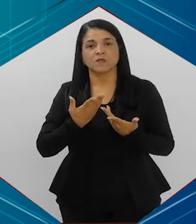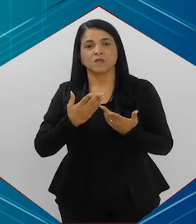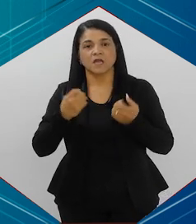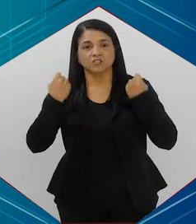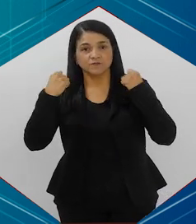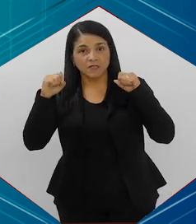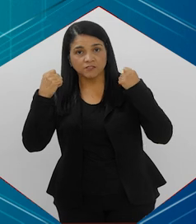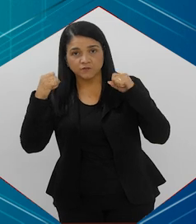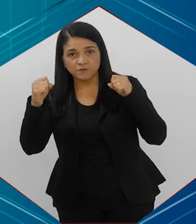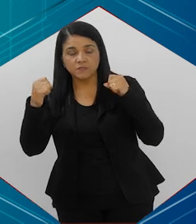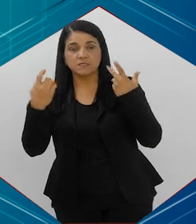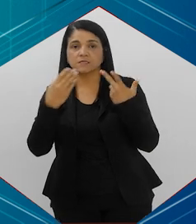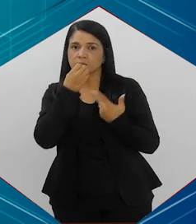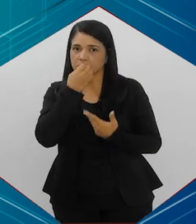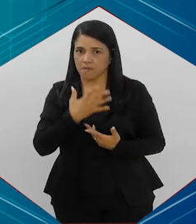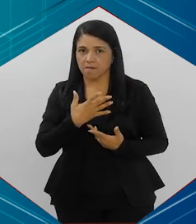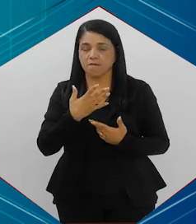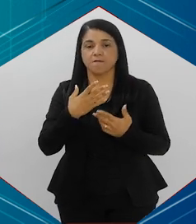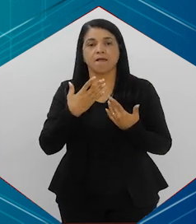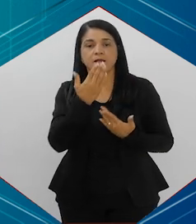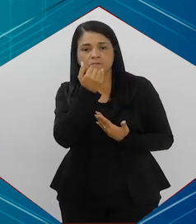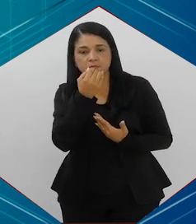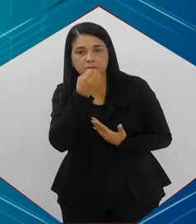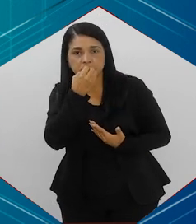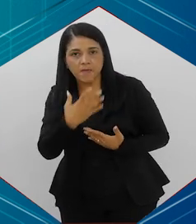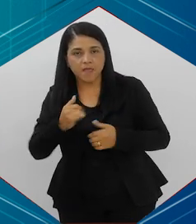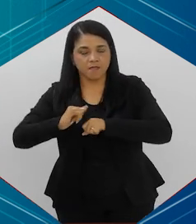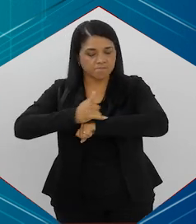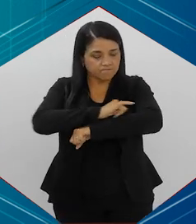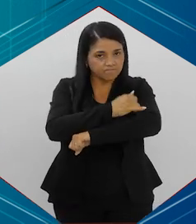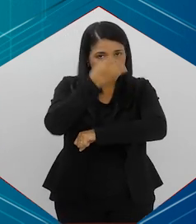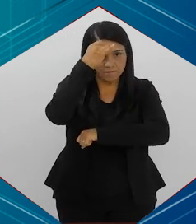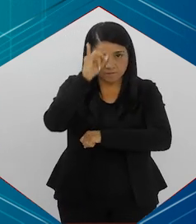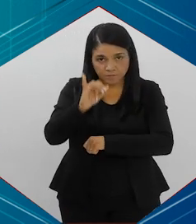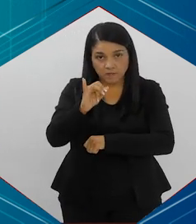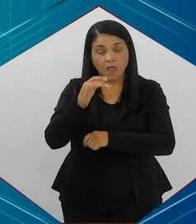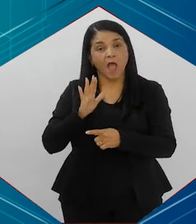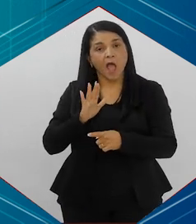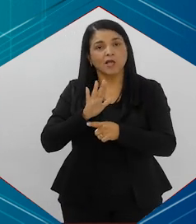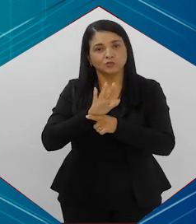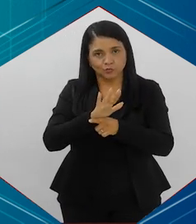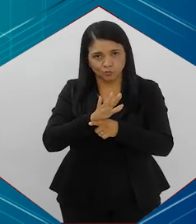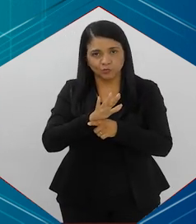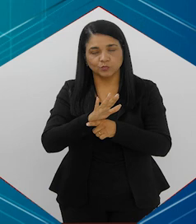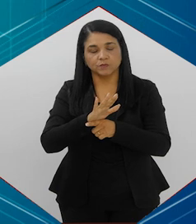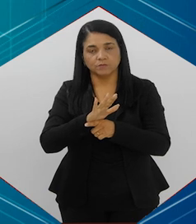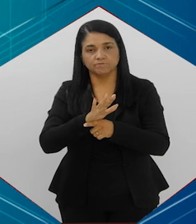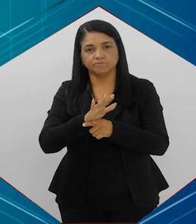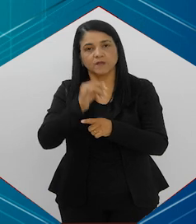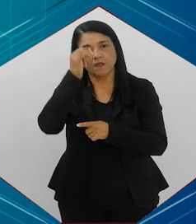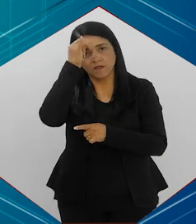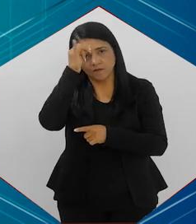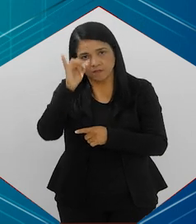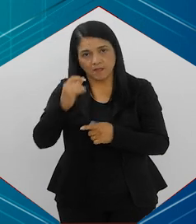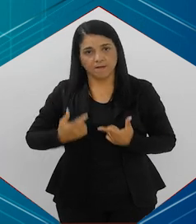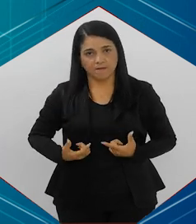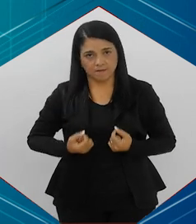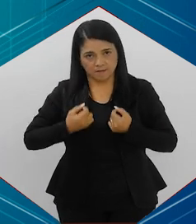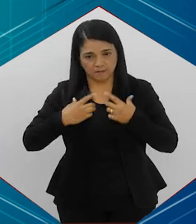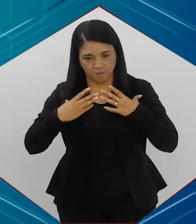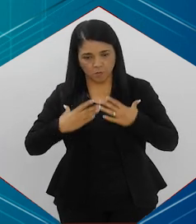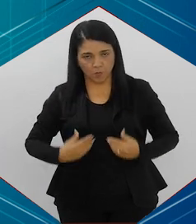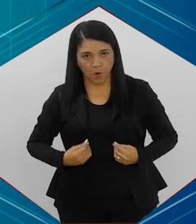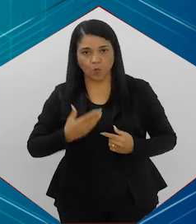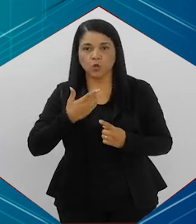física, se alimentar bem, não ser obeso, isso tudo ajuda bastante a evitar o câncer de